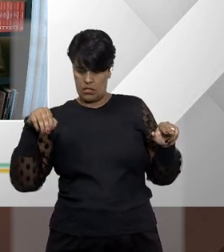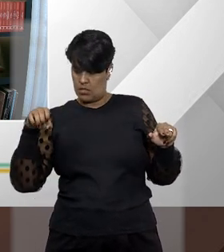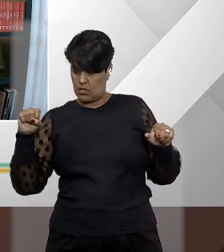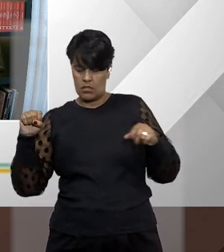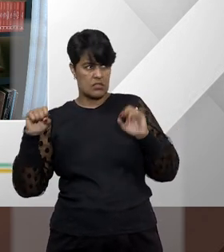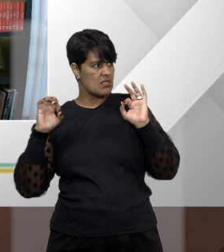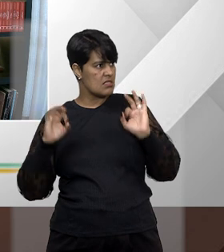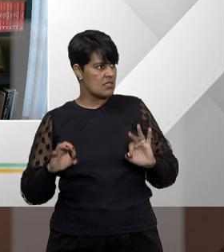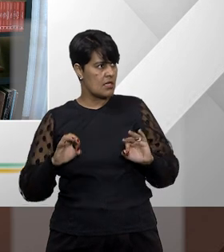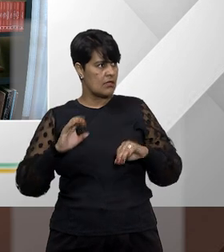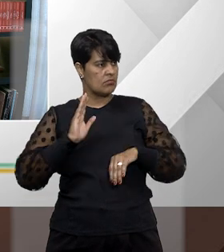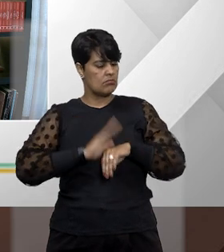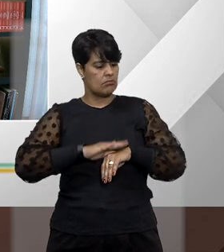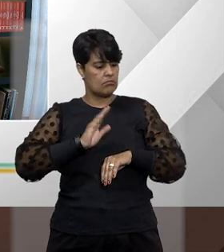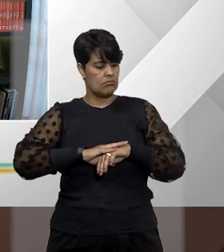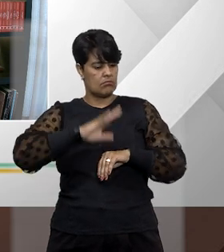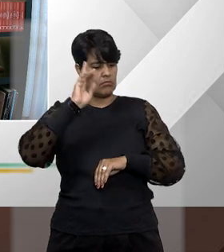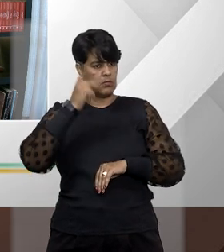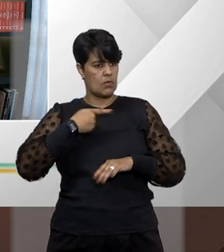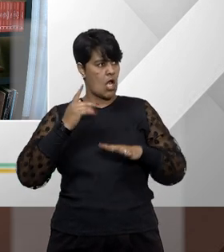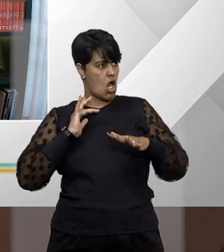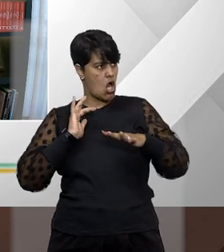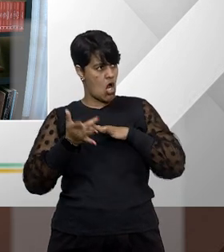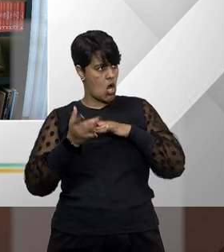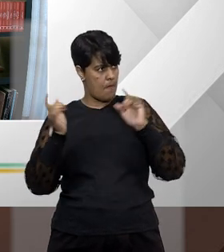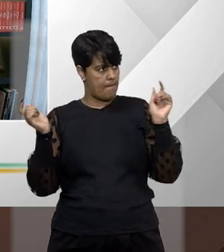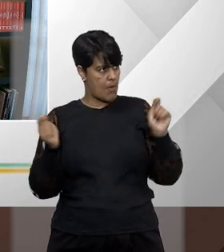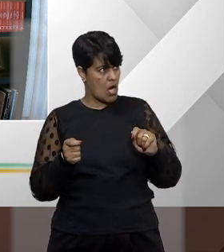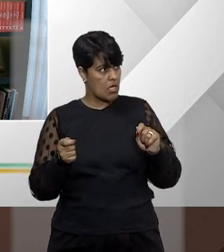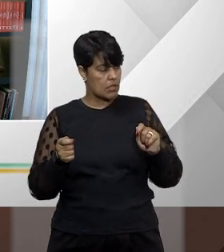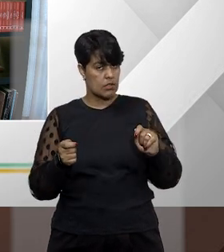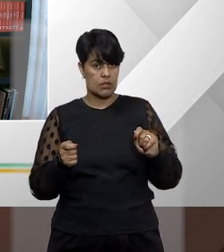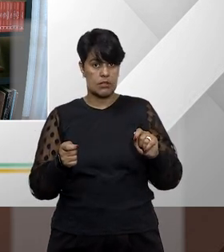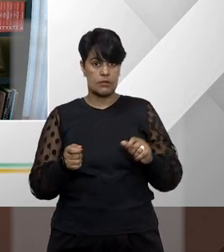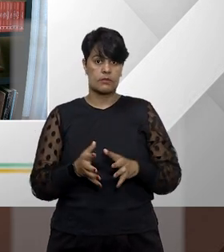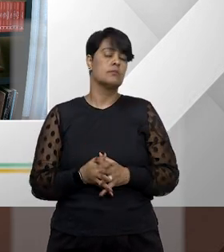contestar autodeclaração de cotista em certame público.